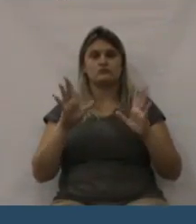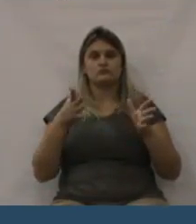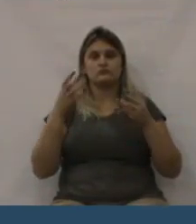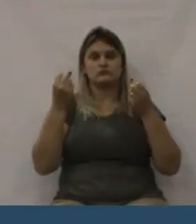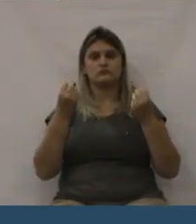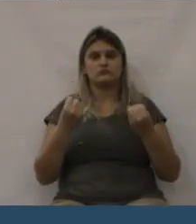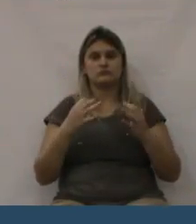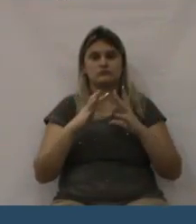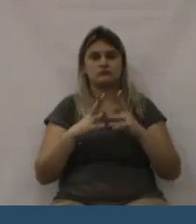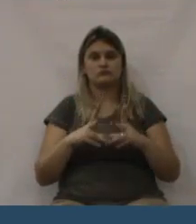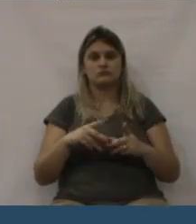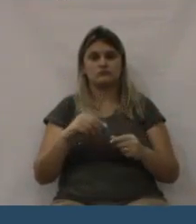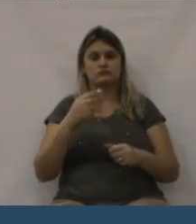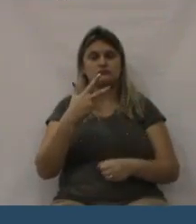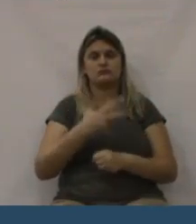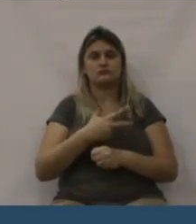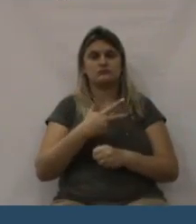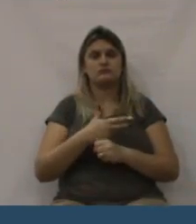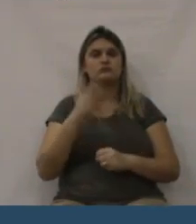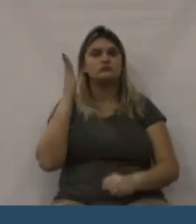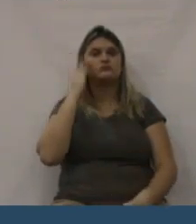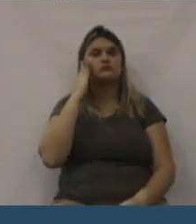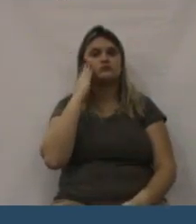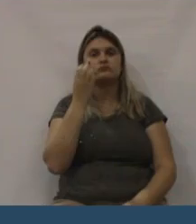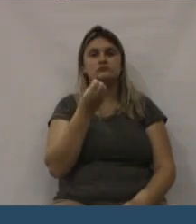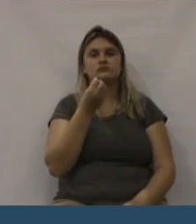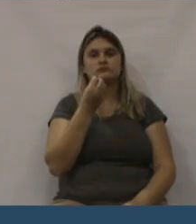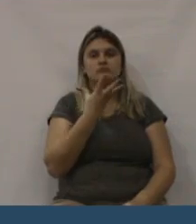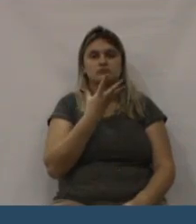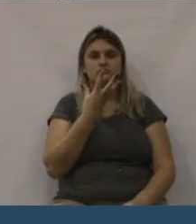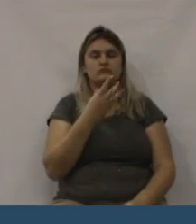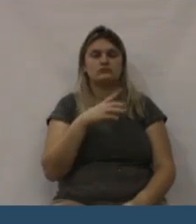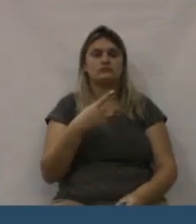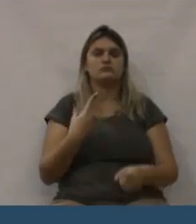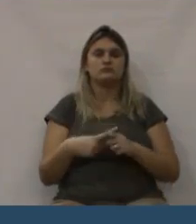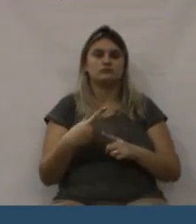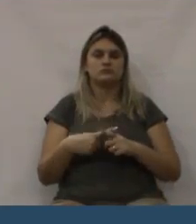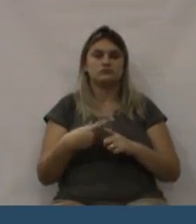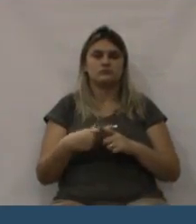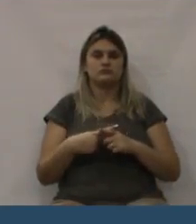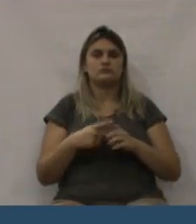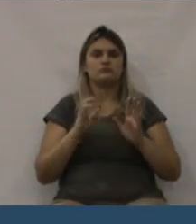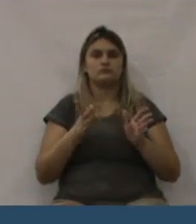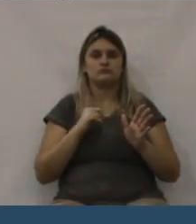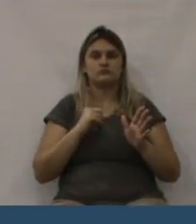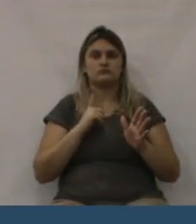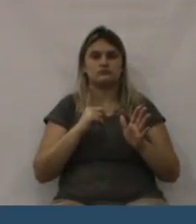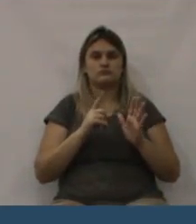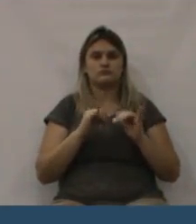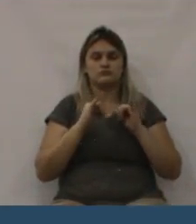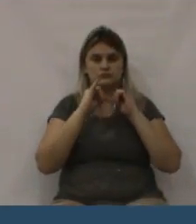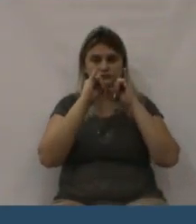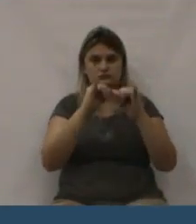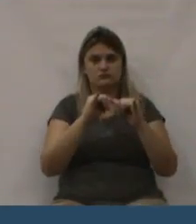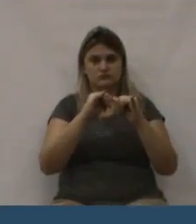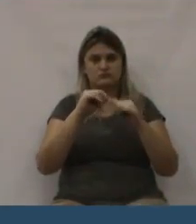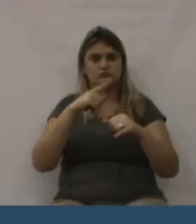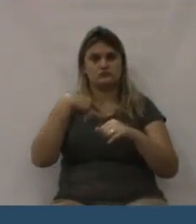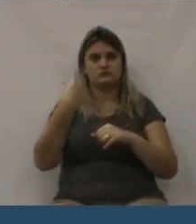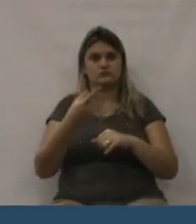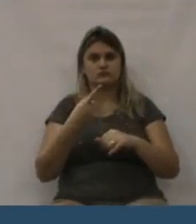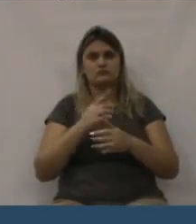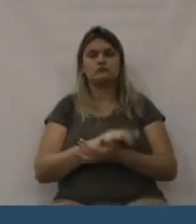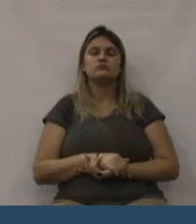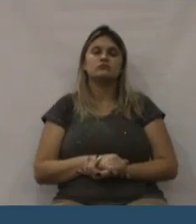passado a gente já vinha conversando com o deputado e agora na vinda do governador foi entregue um ofício que foi